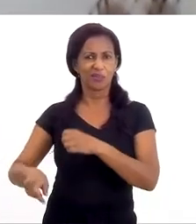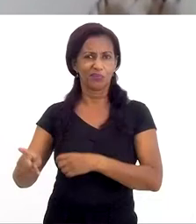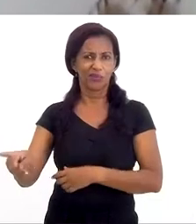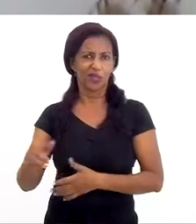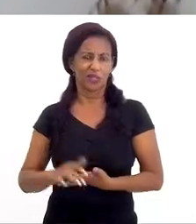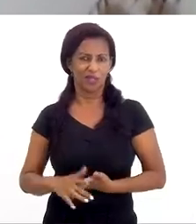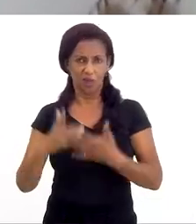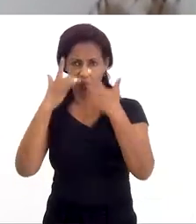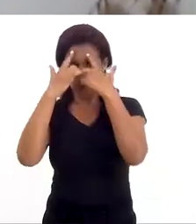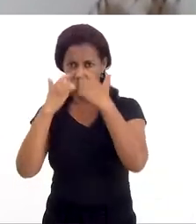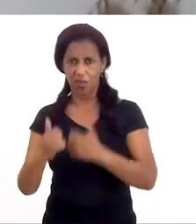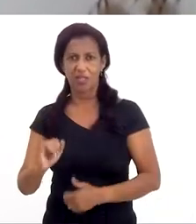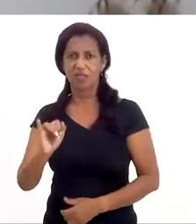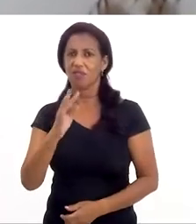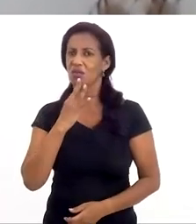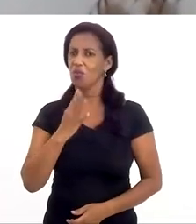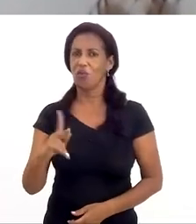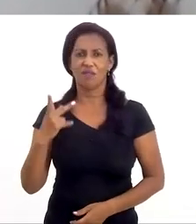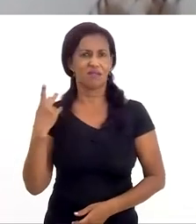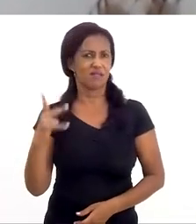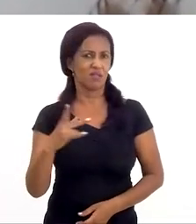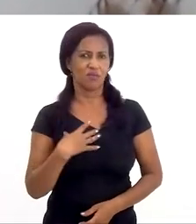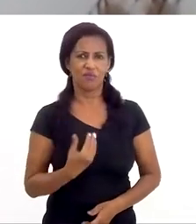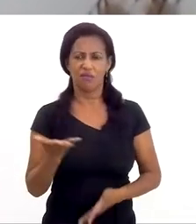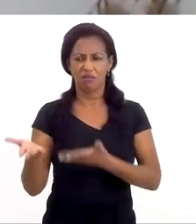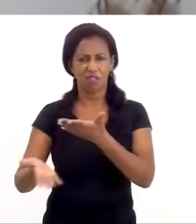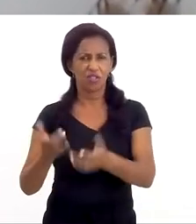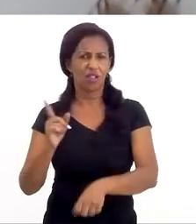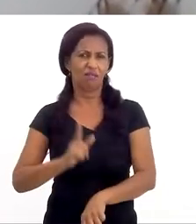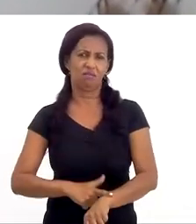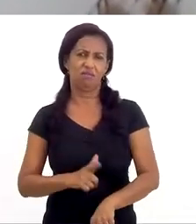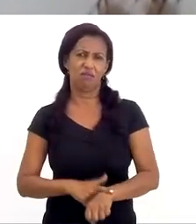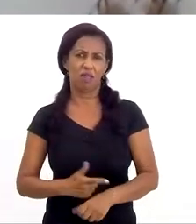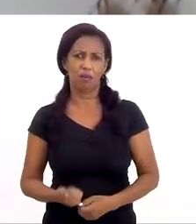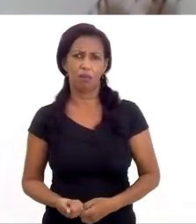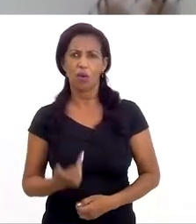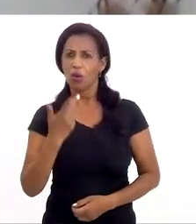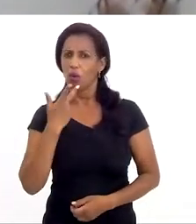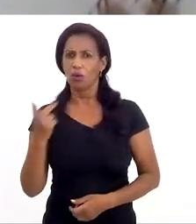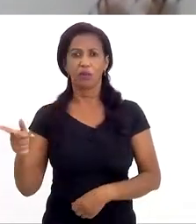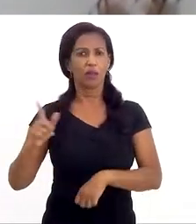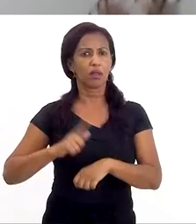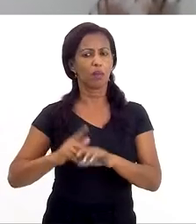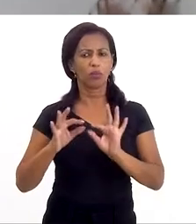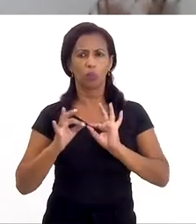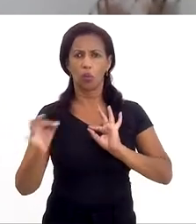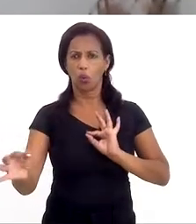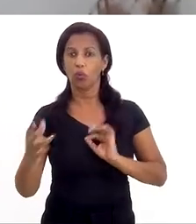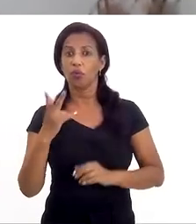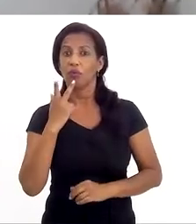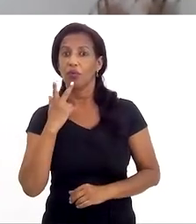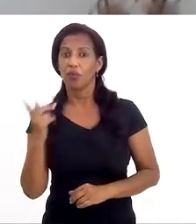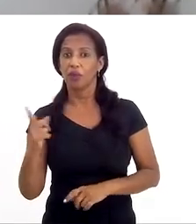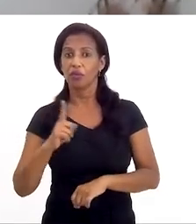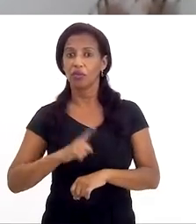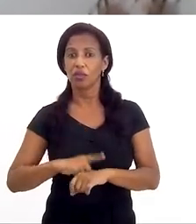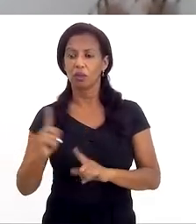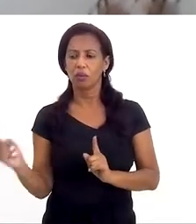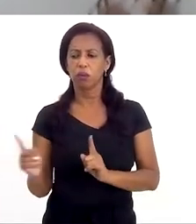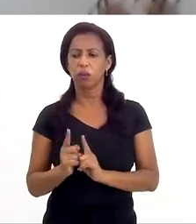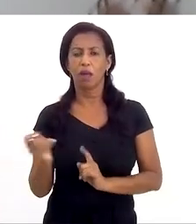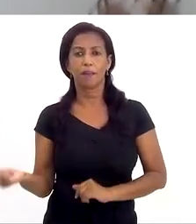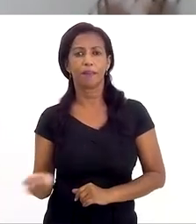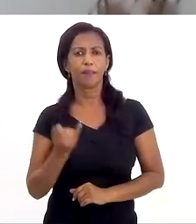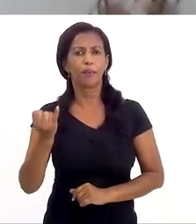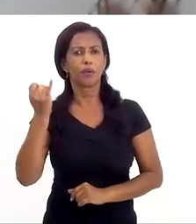sendo abusada se você não conhece o seu filho, se você não dedica tempo. E não estamos falando de um tempo longo, mas estamos falando de